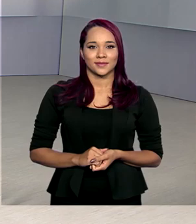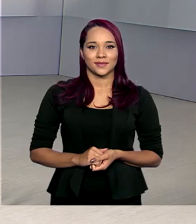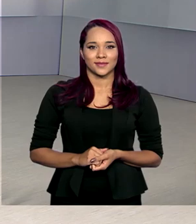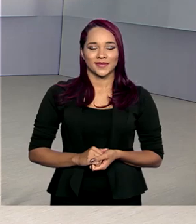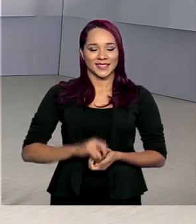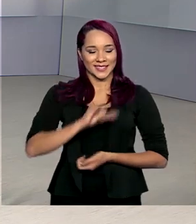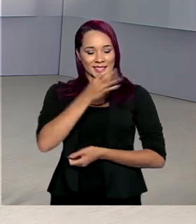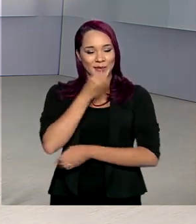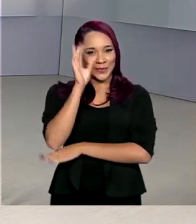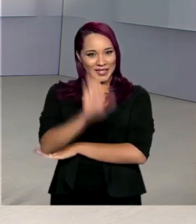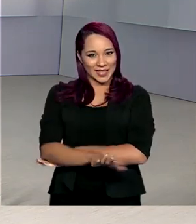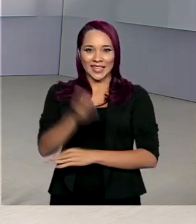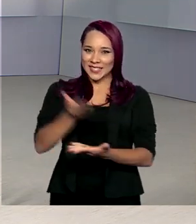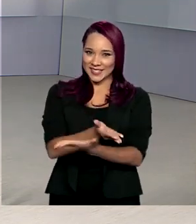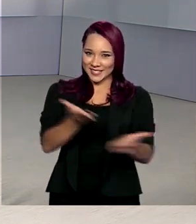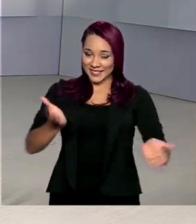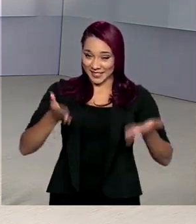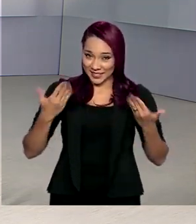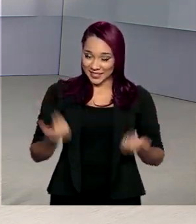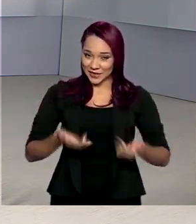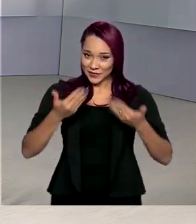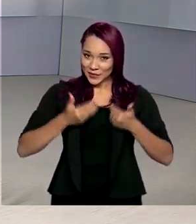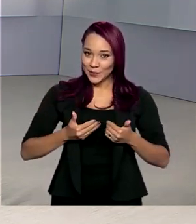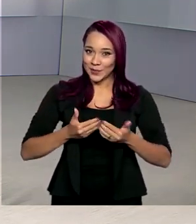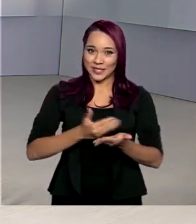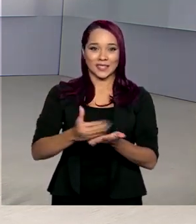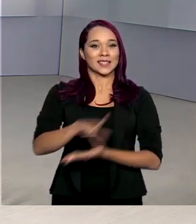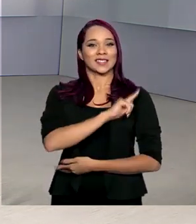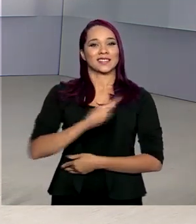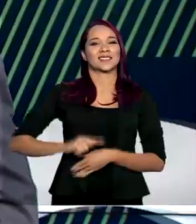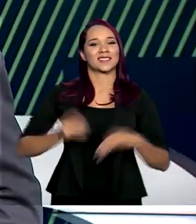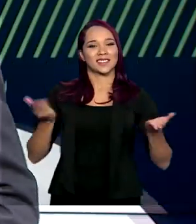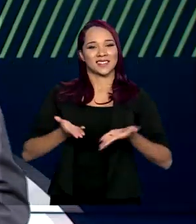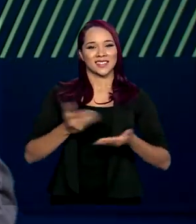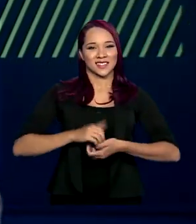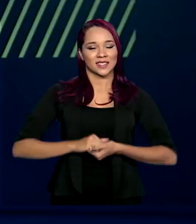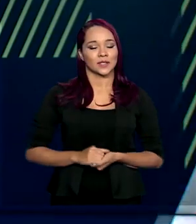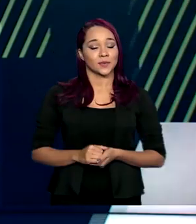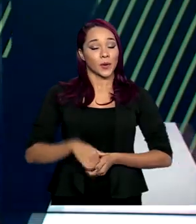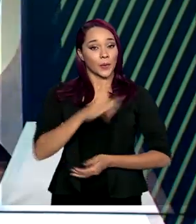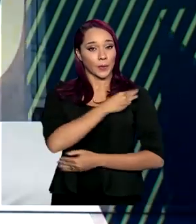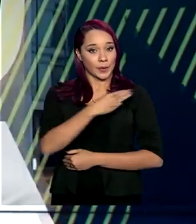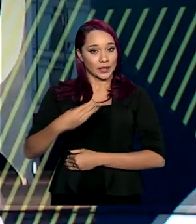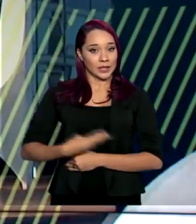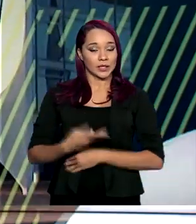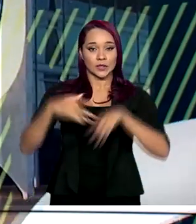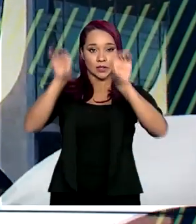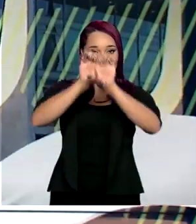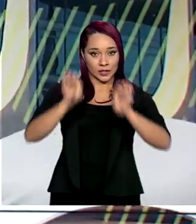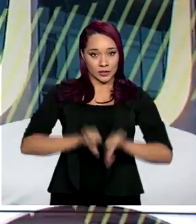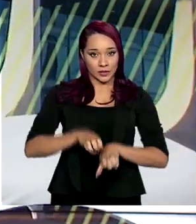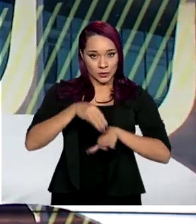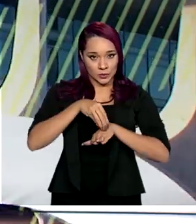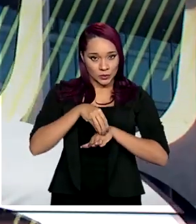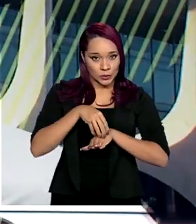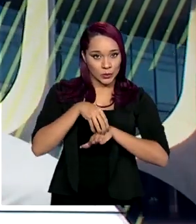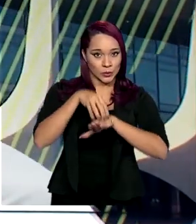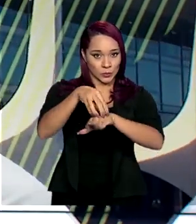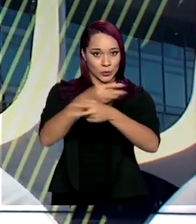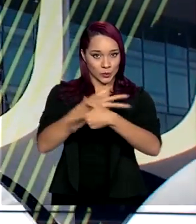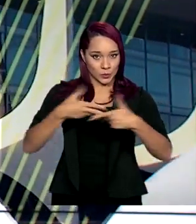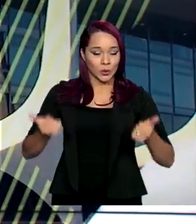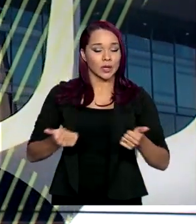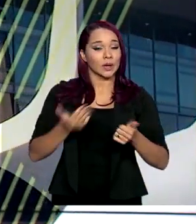Olá, boa tarde para você. Já estamos no ar com o Governo Agora. O ministro da Infraestrutura, Tarcísio Gomes de Freitas,